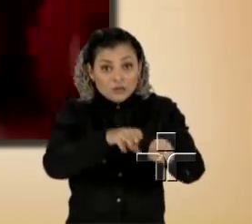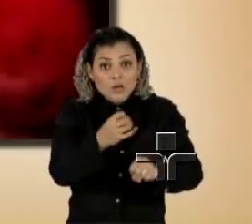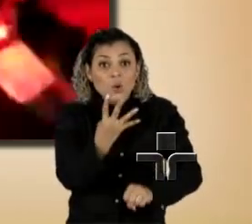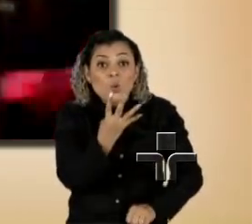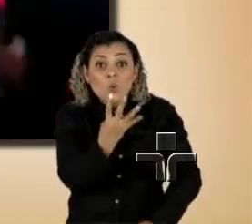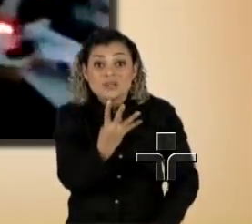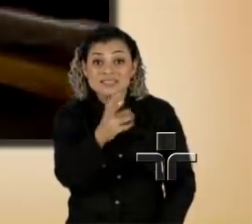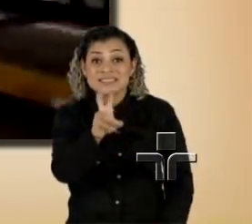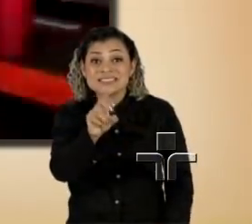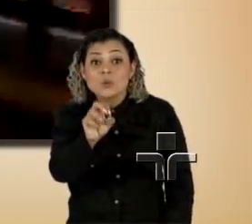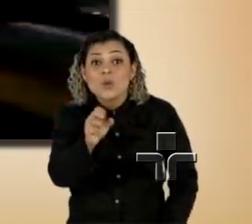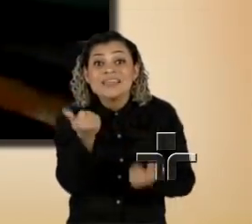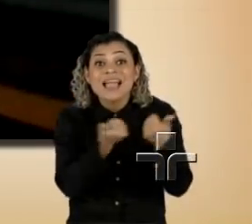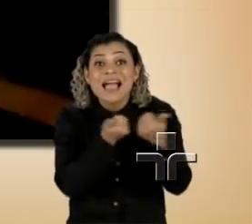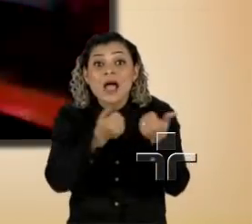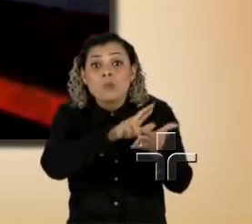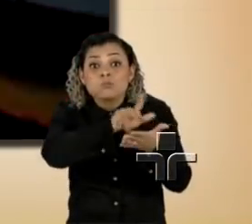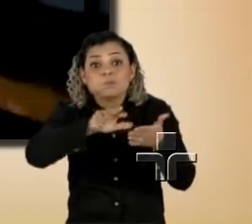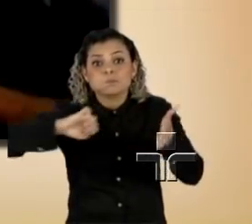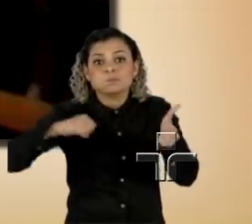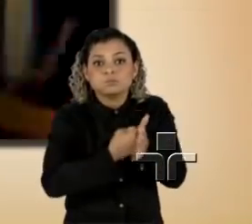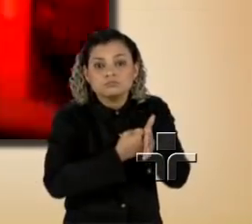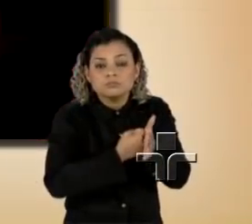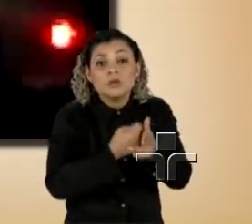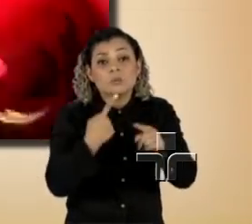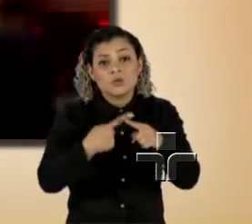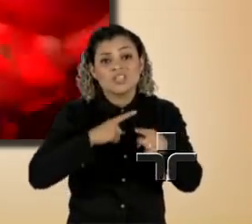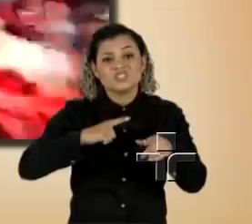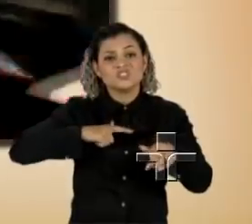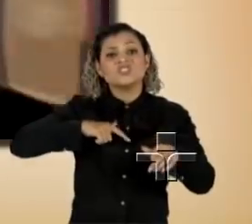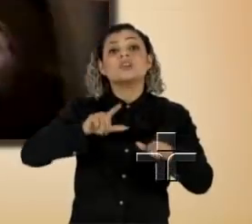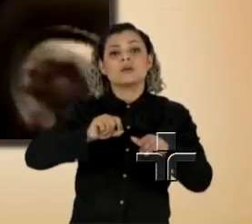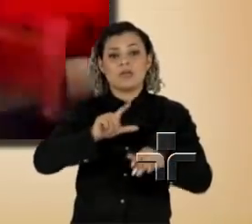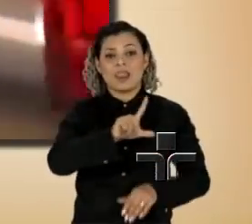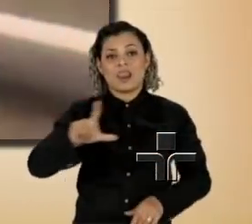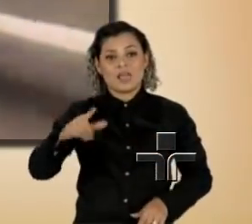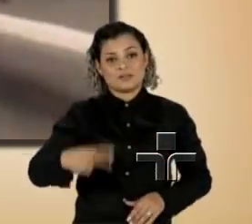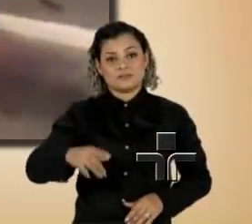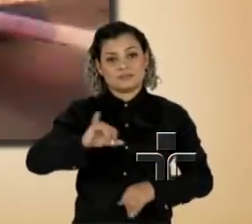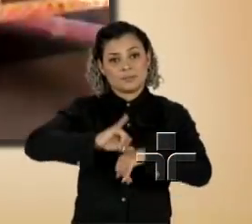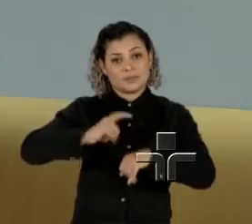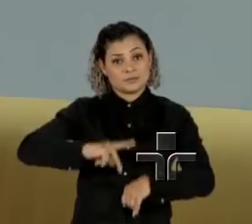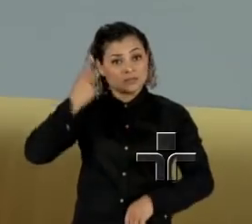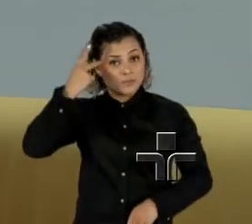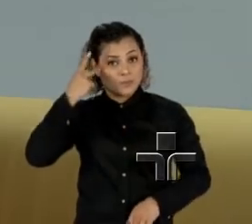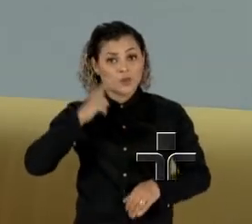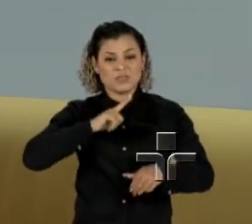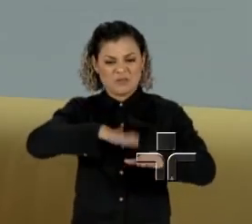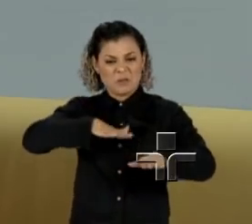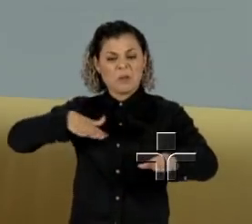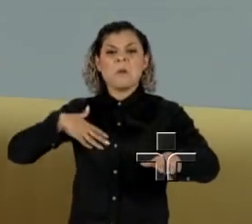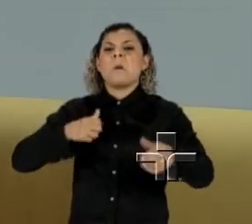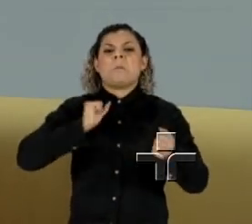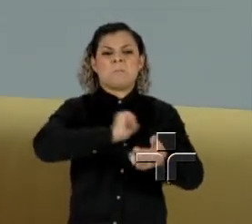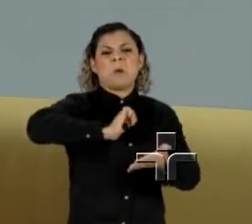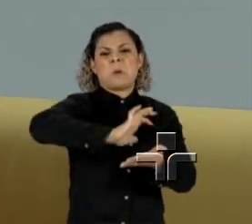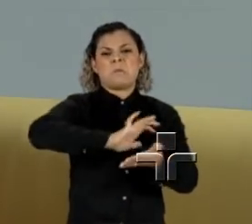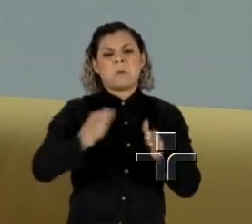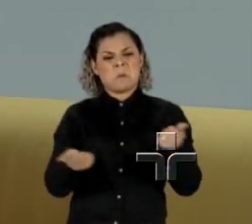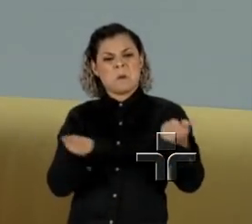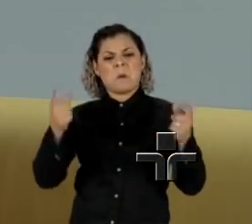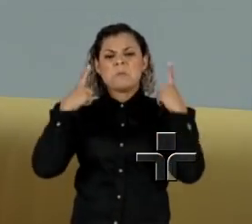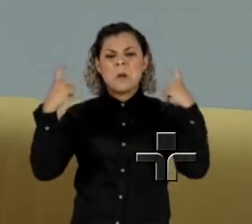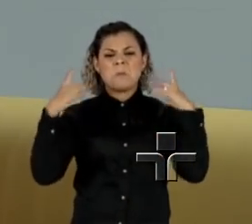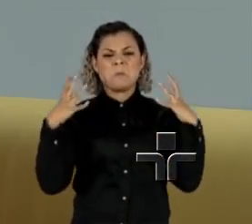450 veículos que participavam de pancadões na zona leste da capital. E a Polícia de São